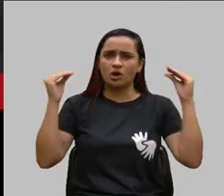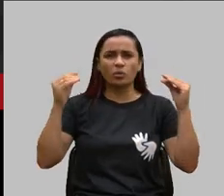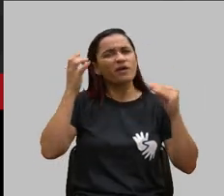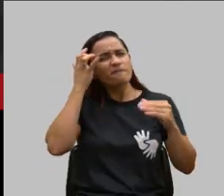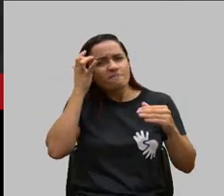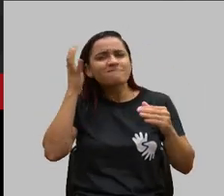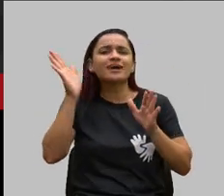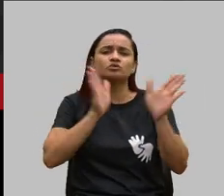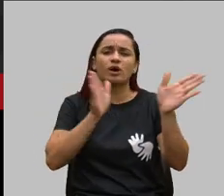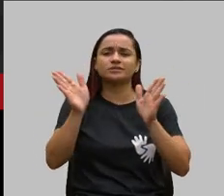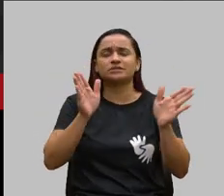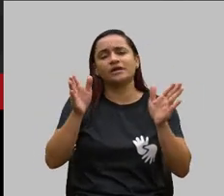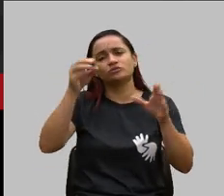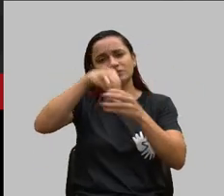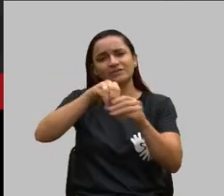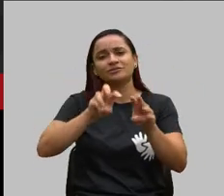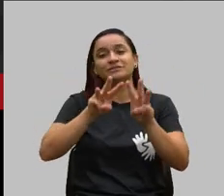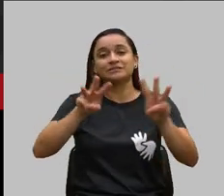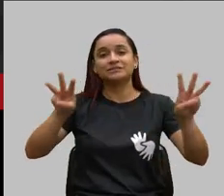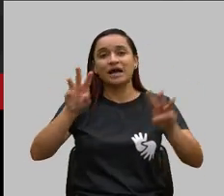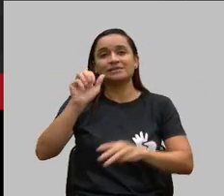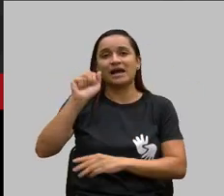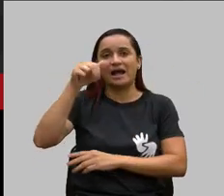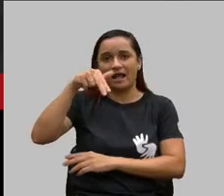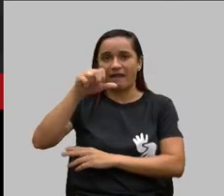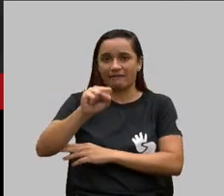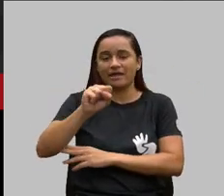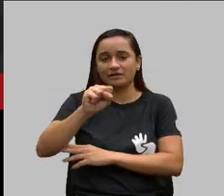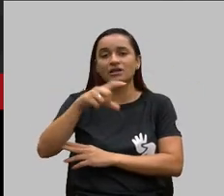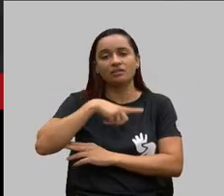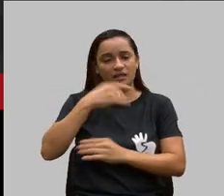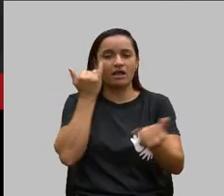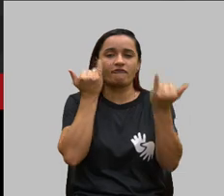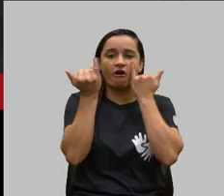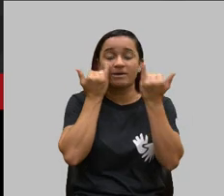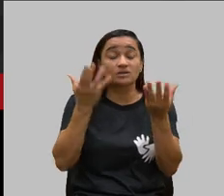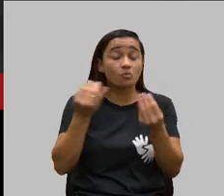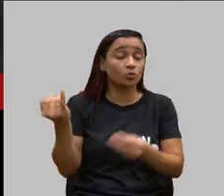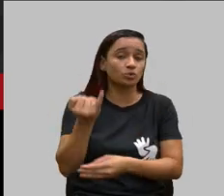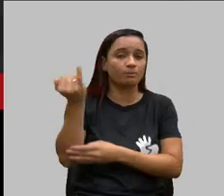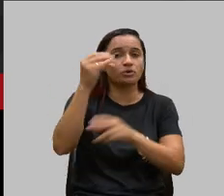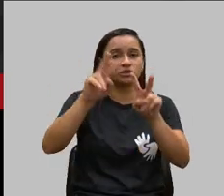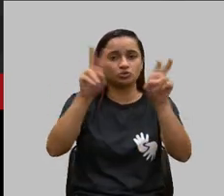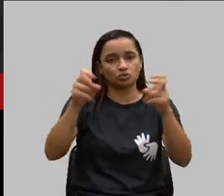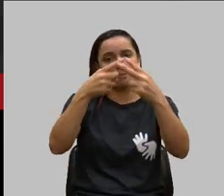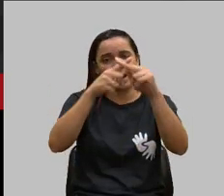achar no site da NS, são dois painéis que têm informações bem importantes sobre reajuste.